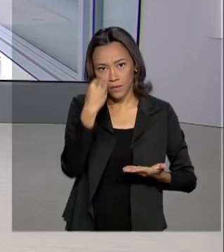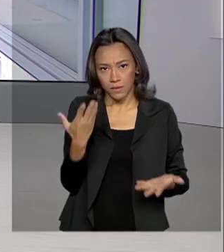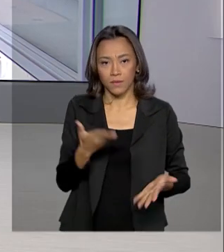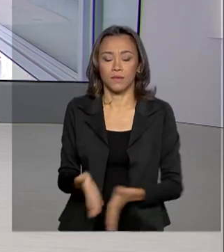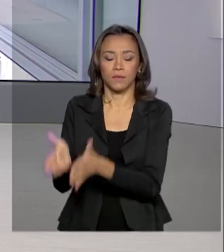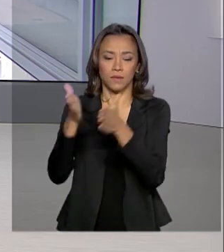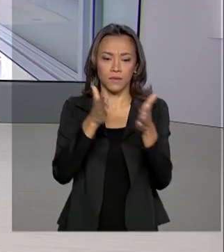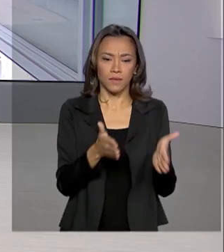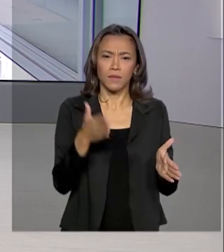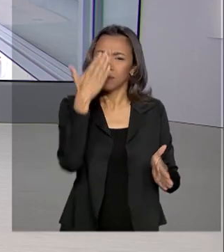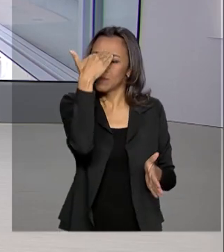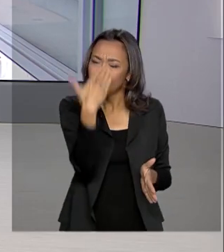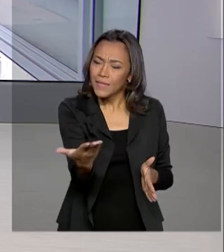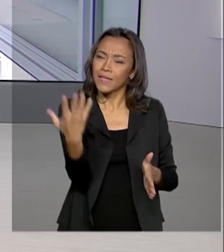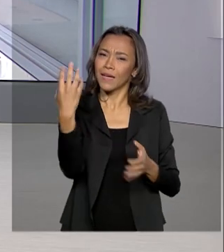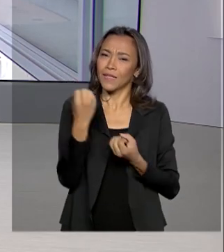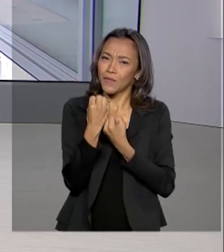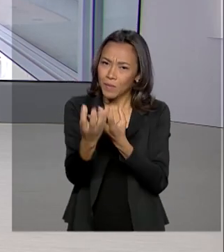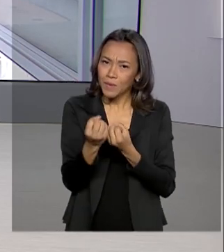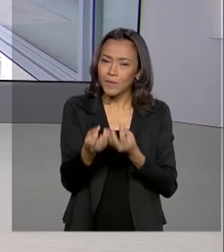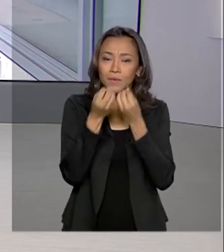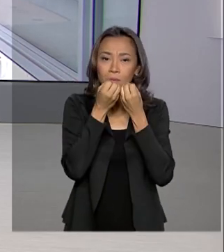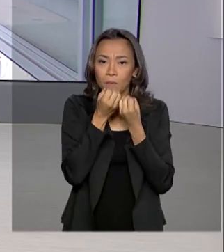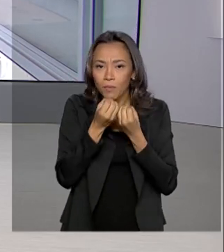Obrigada, Luciana, pelas suas informações ao vivo. Bom trabalho pra você.